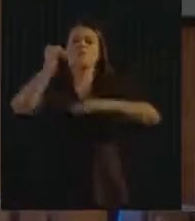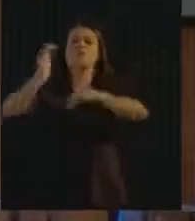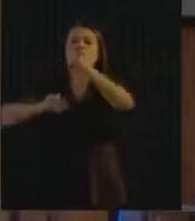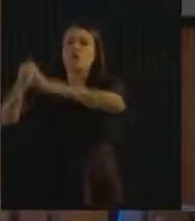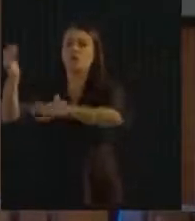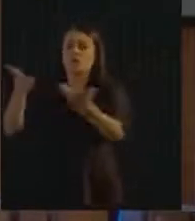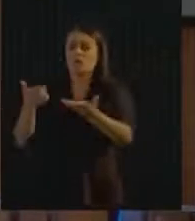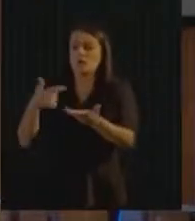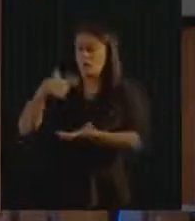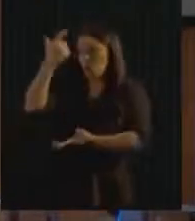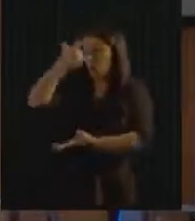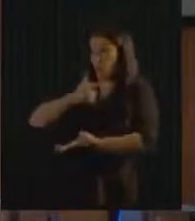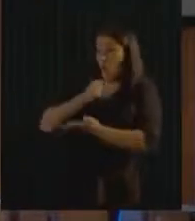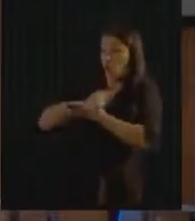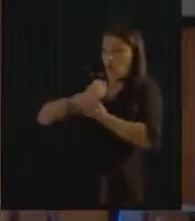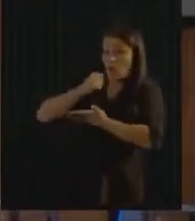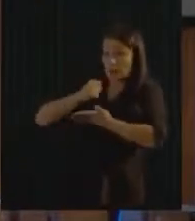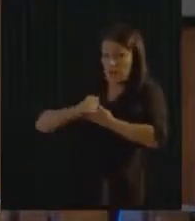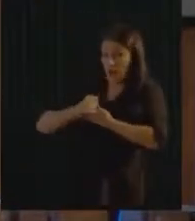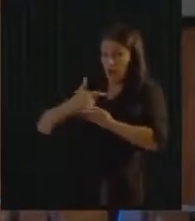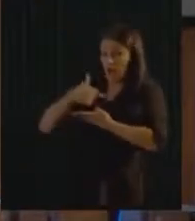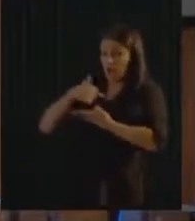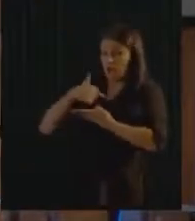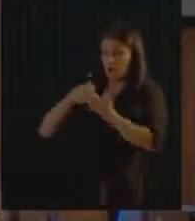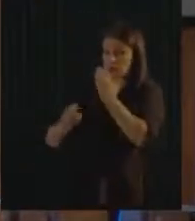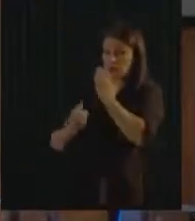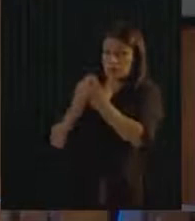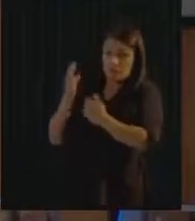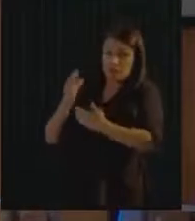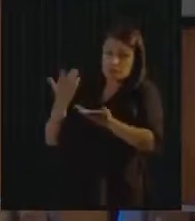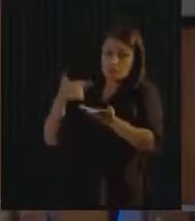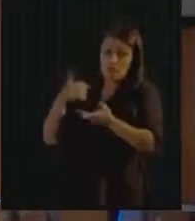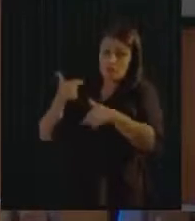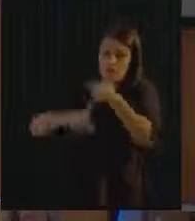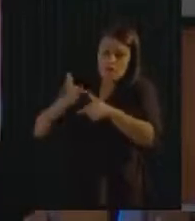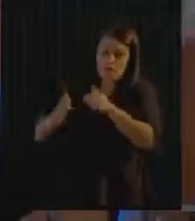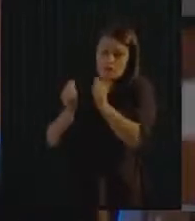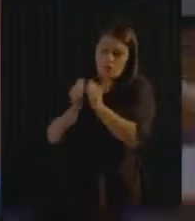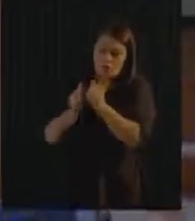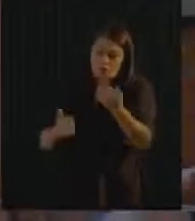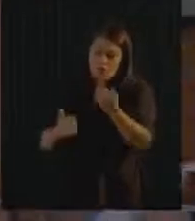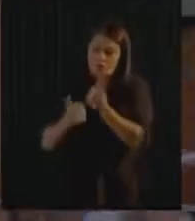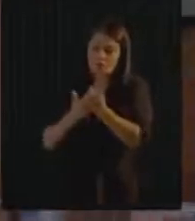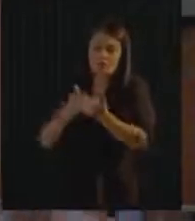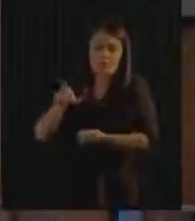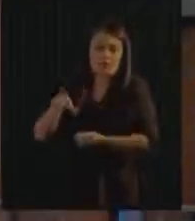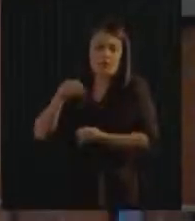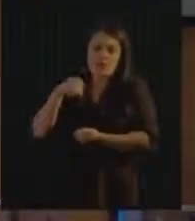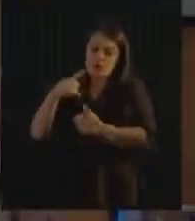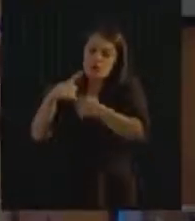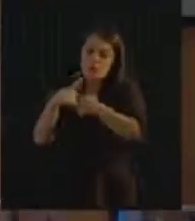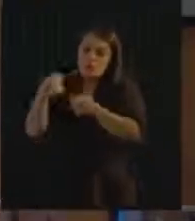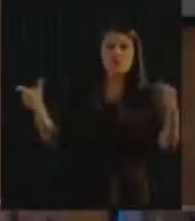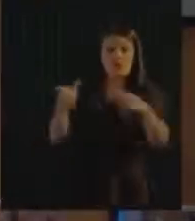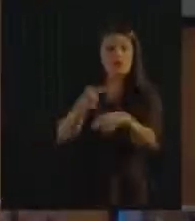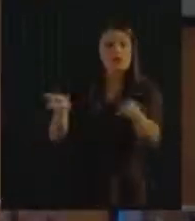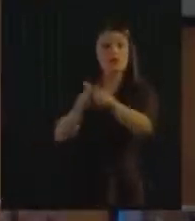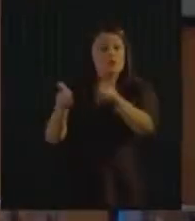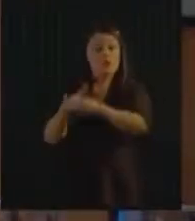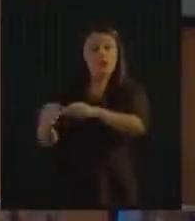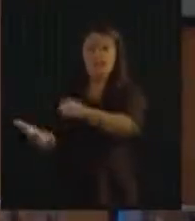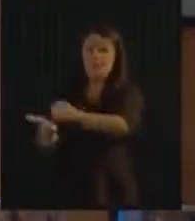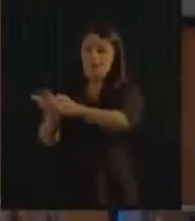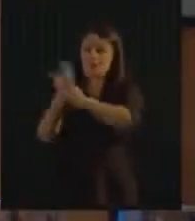Eu sou contratado pela prefeitura, num cargo comissionado, para executar essas funções. Foi uma escolha que eles fizeram. Hoje, tem